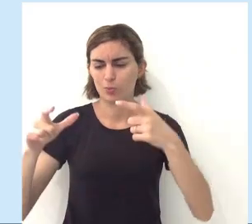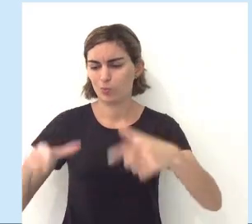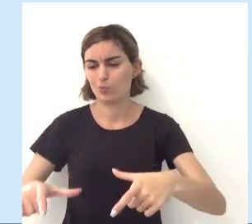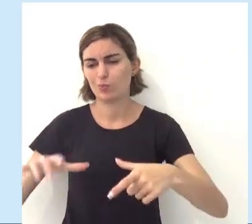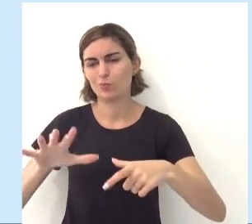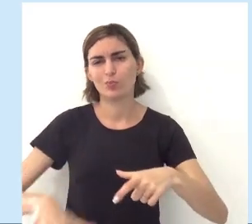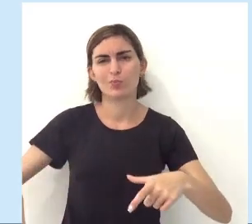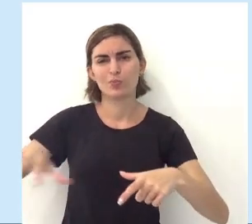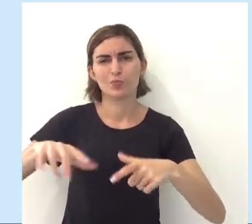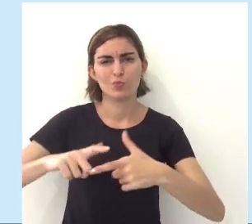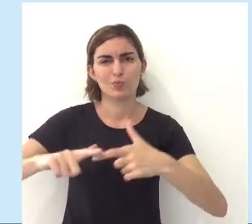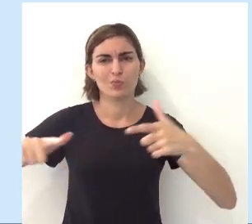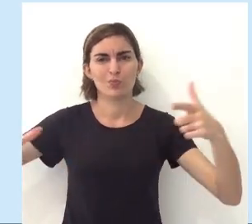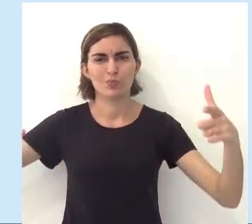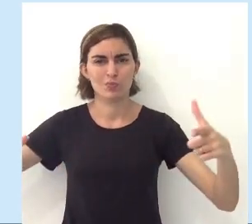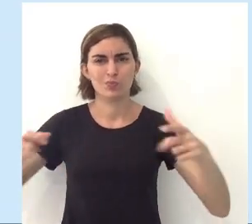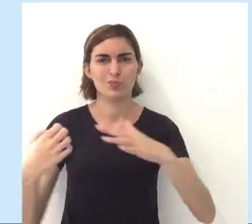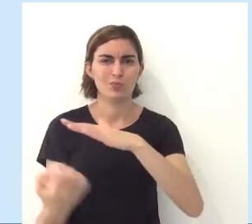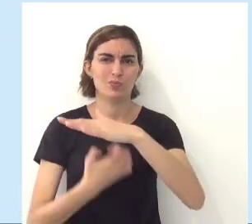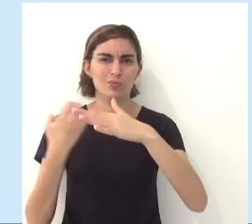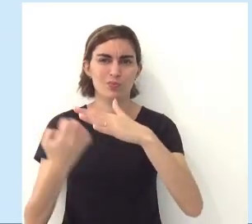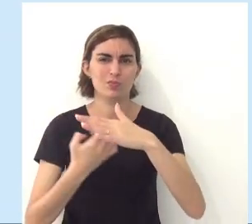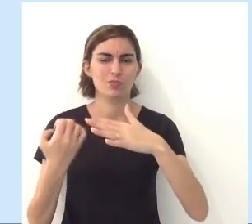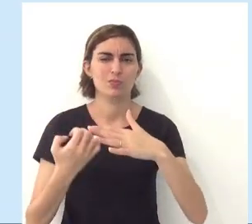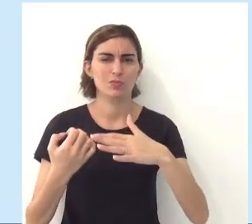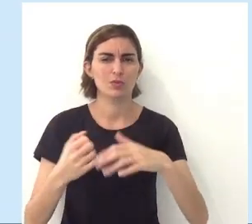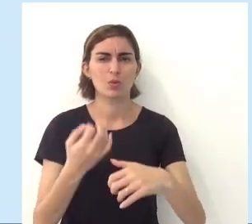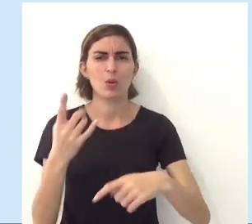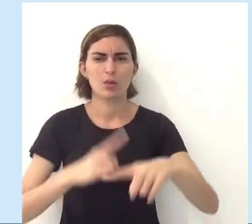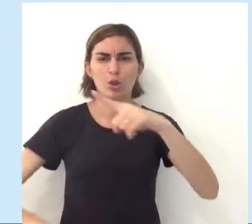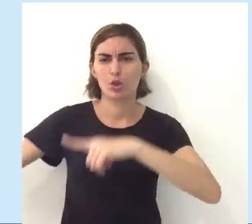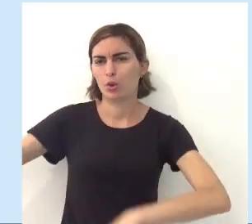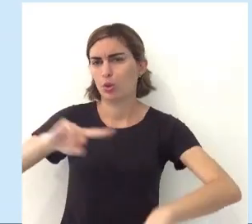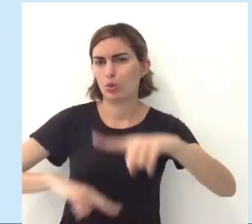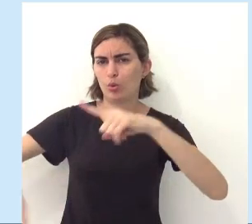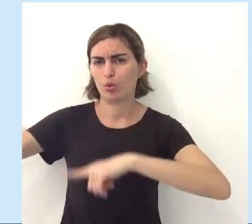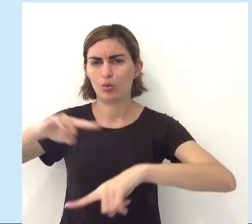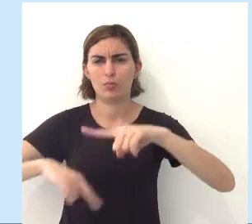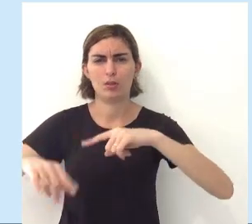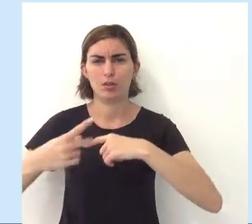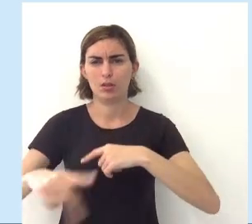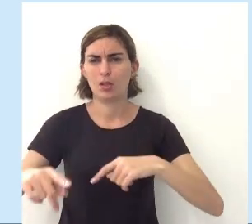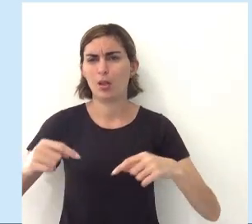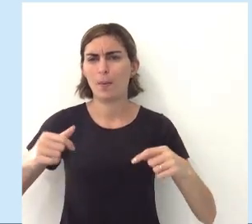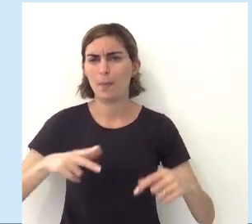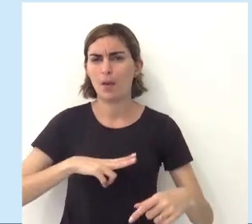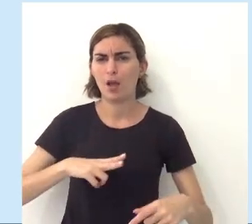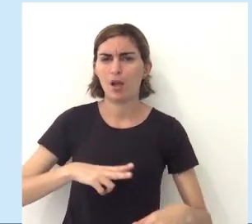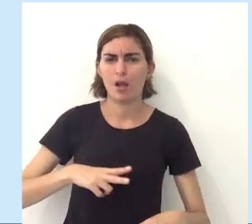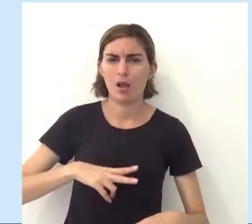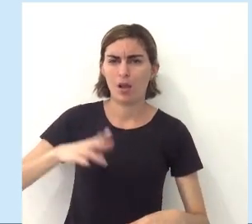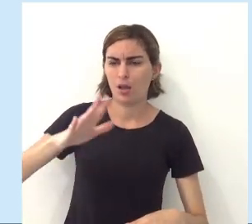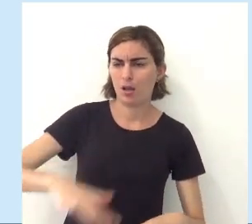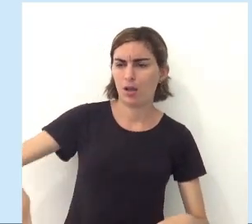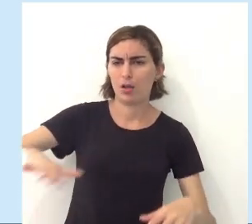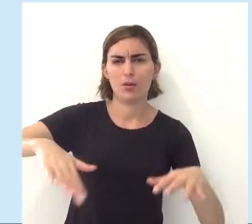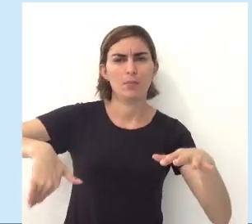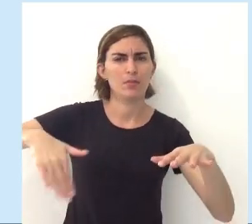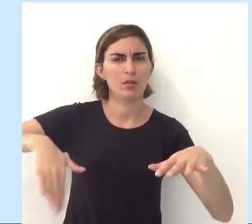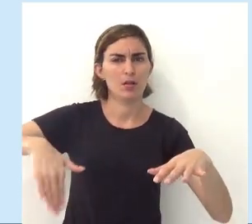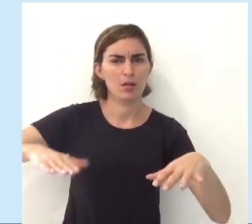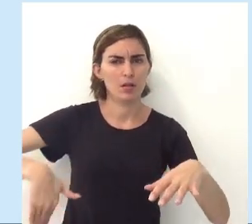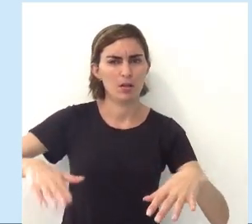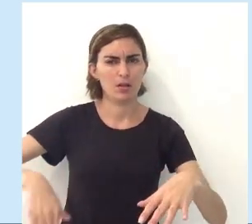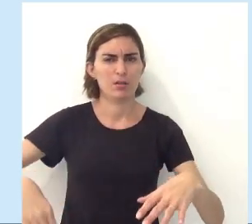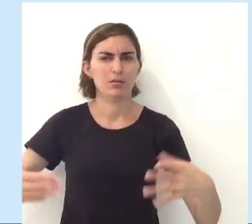ser a ocupação excessiva dessas empresas, tá, quase que dominante, então elas quase que privatizam áreas